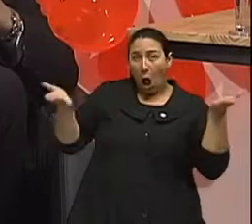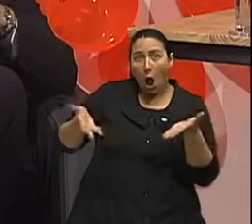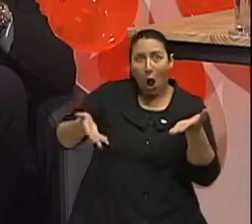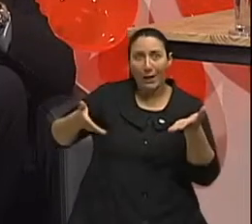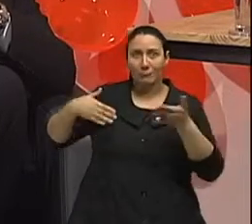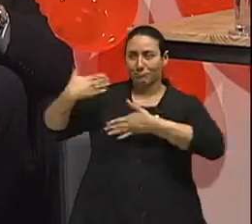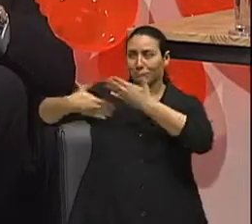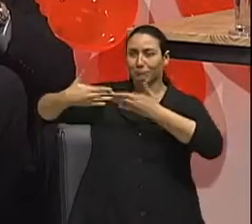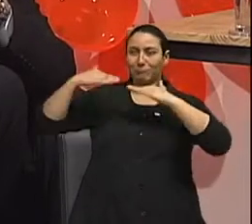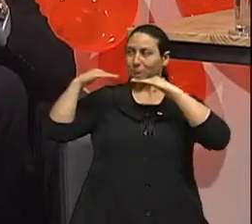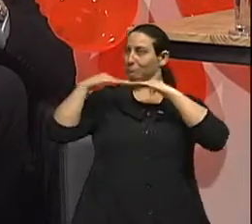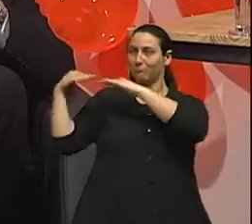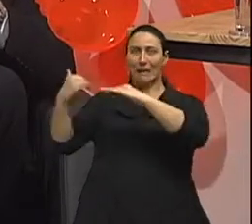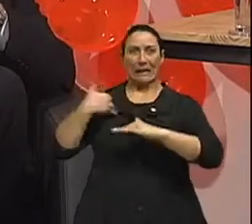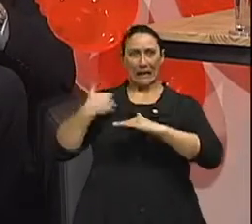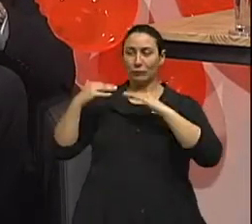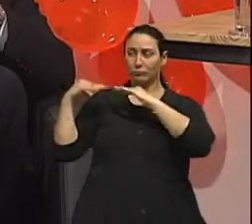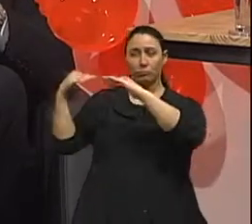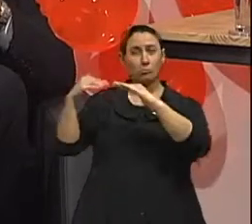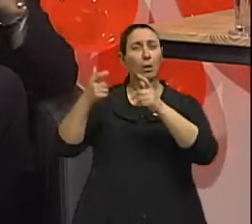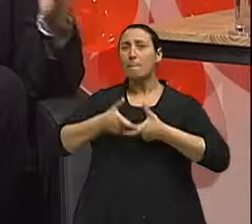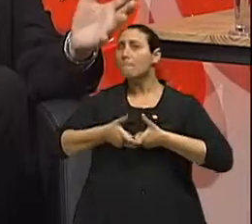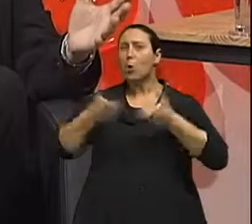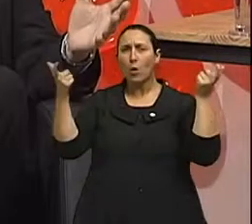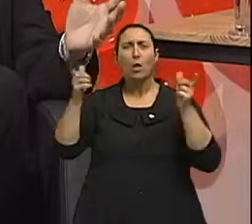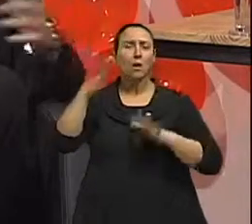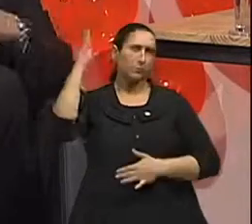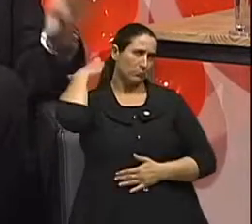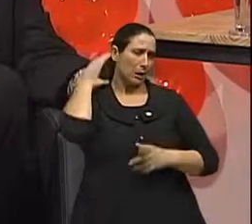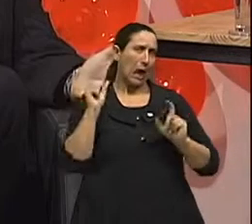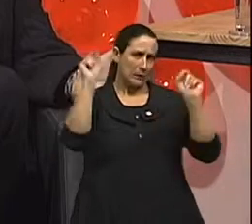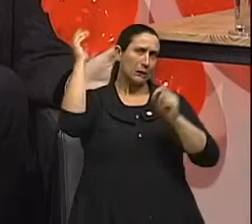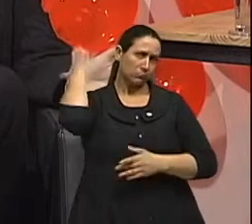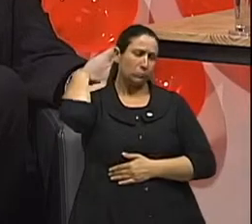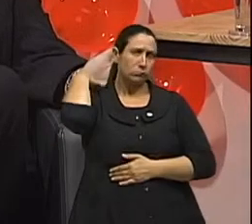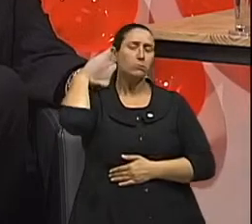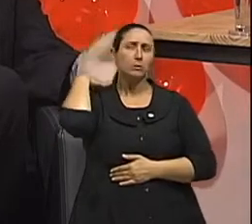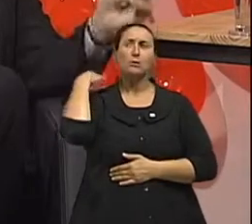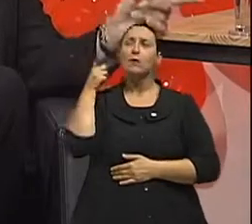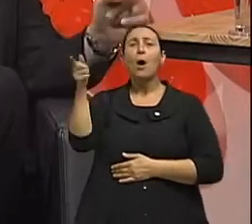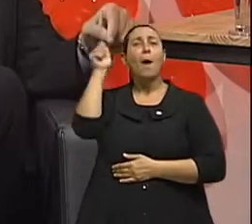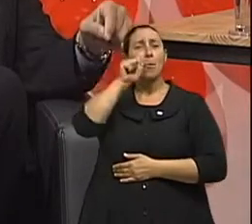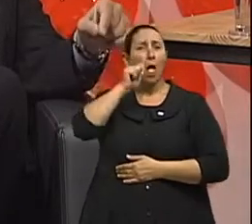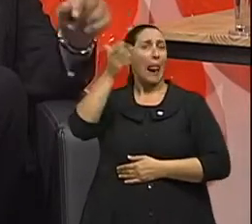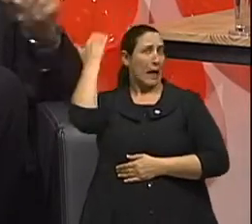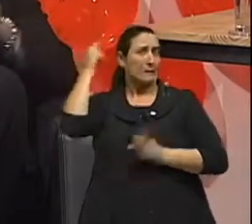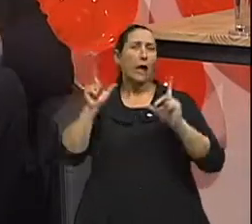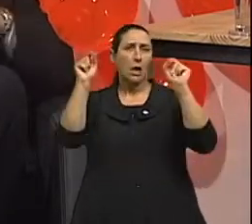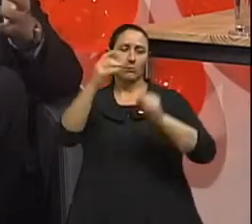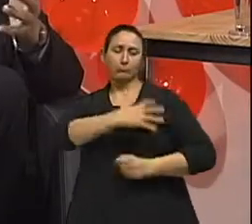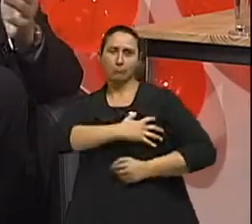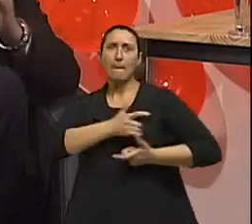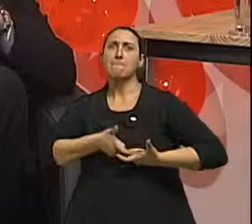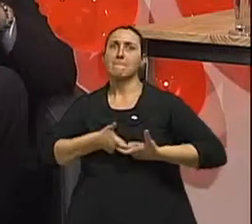já tem chegado no mesmo nível de câncer de mama, que era considerado o câncer mais comum entre as mulheres. Exatamente. No Rio Grande do Sul, os